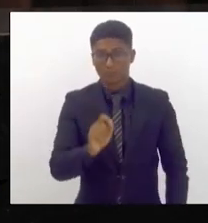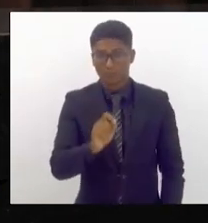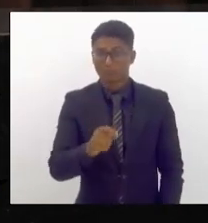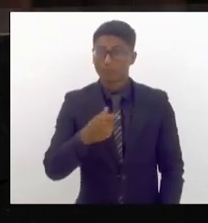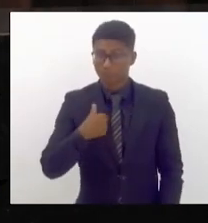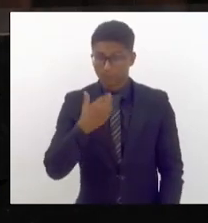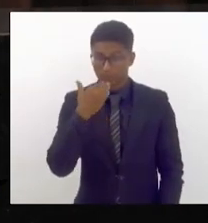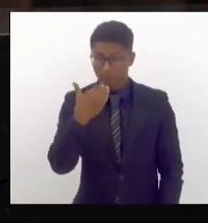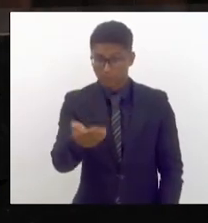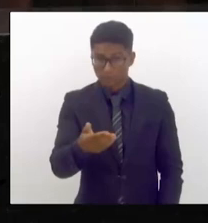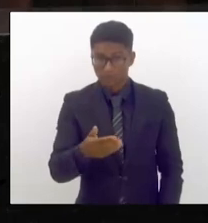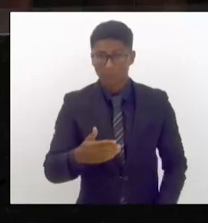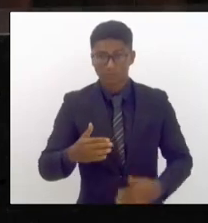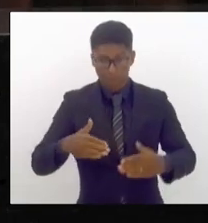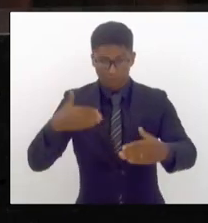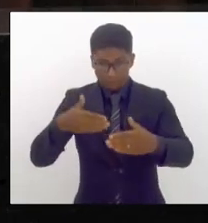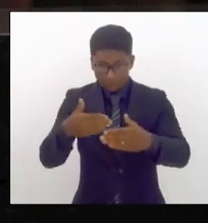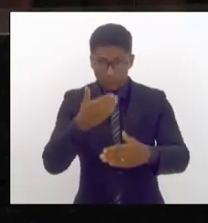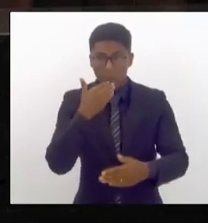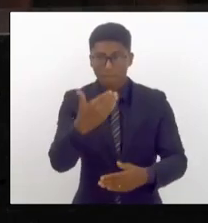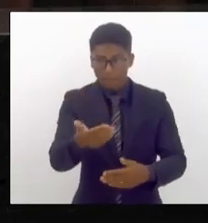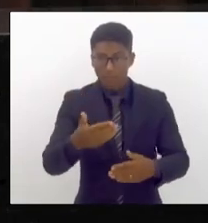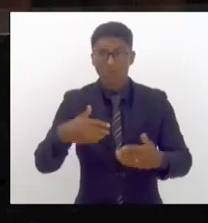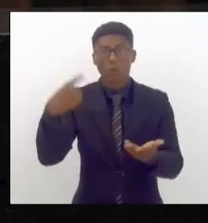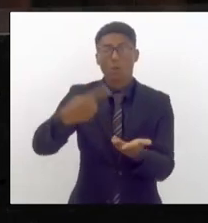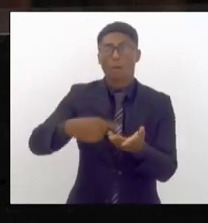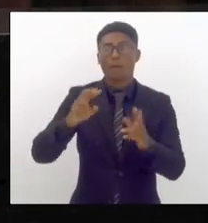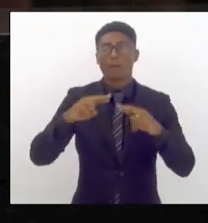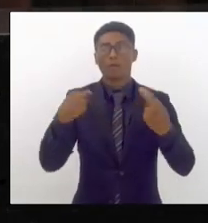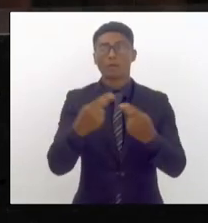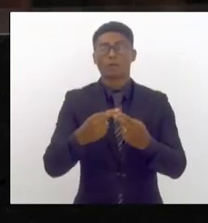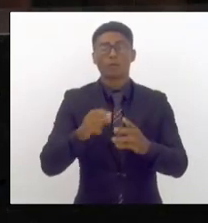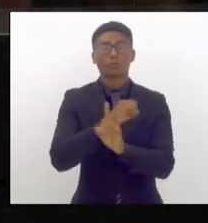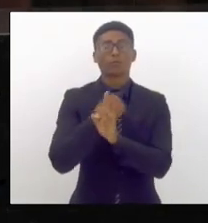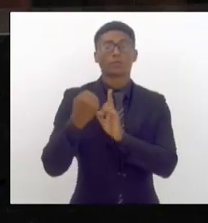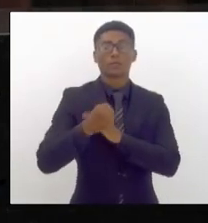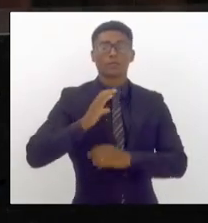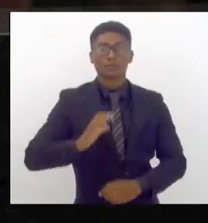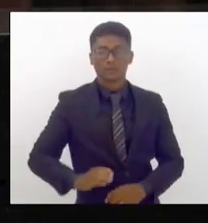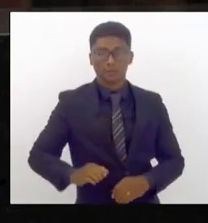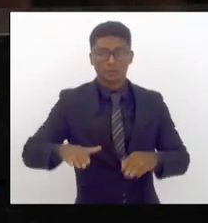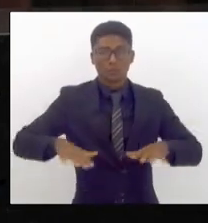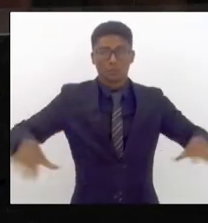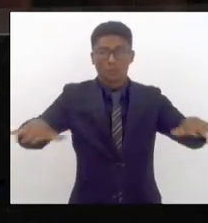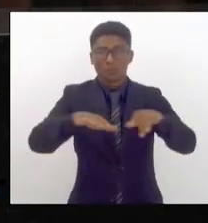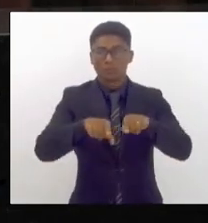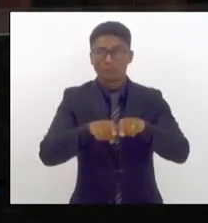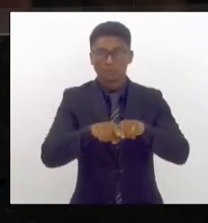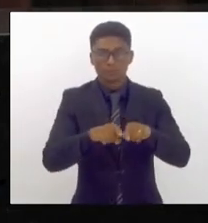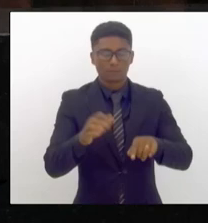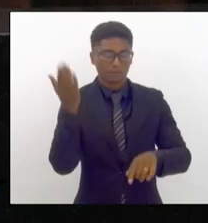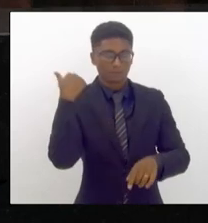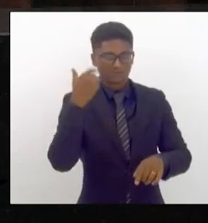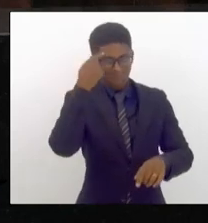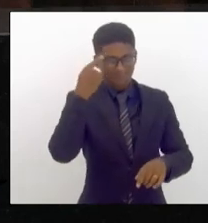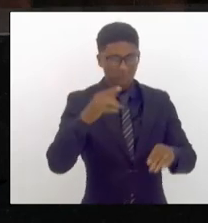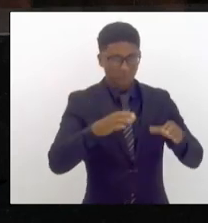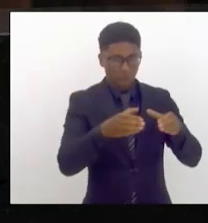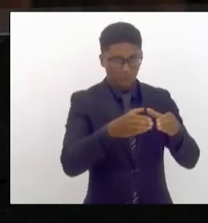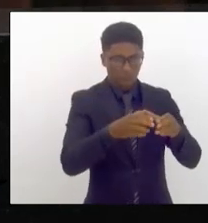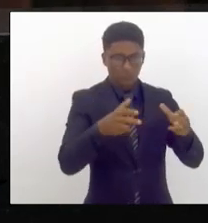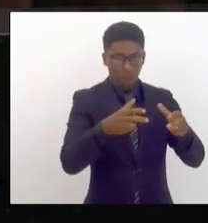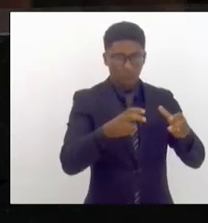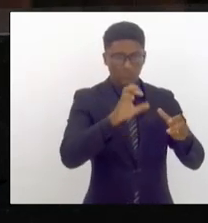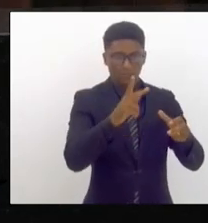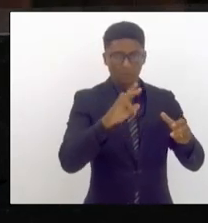solicitar em breve uma audiência pública com a sociedade civil organizada com os membros da CPI que atuaram em relação a